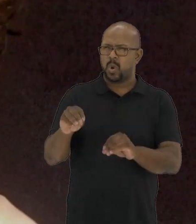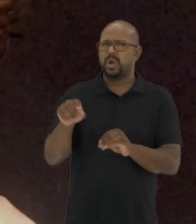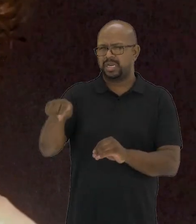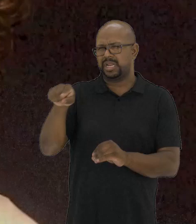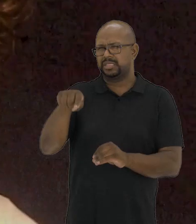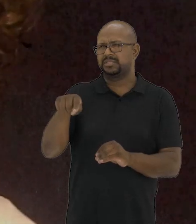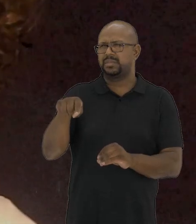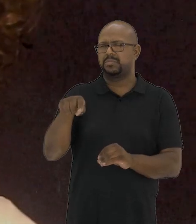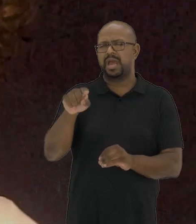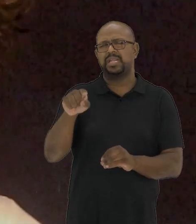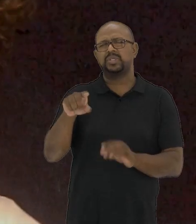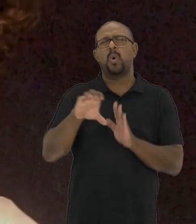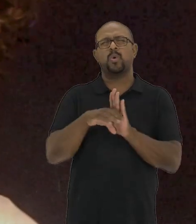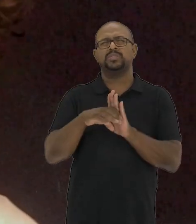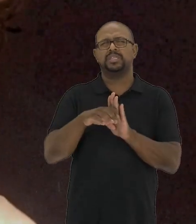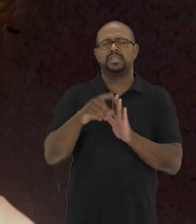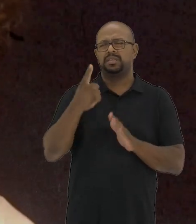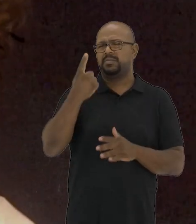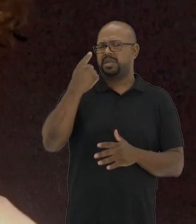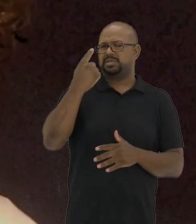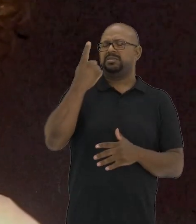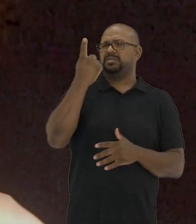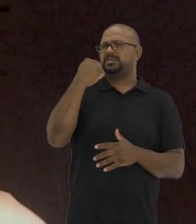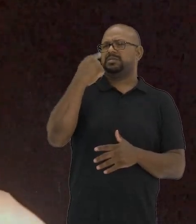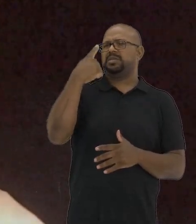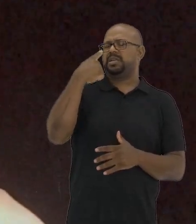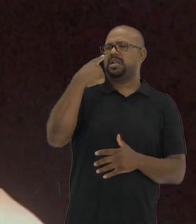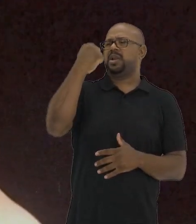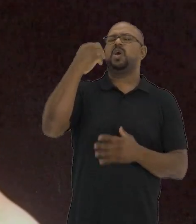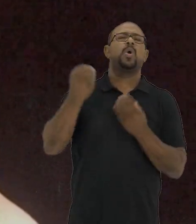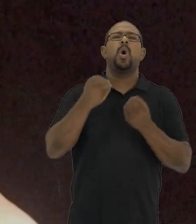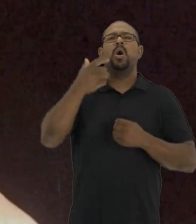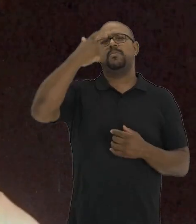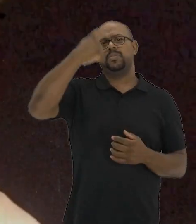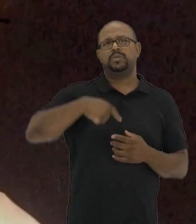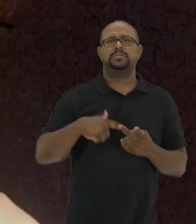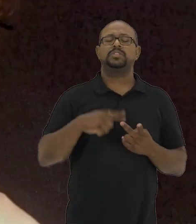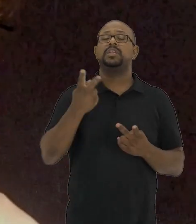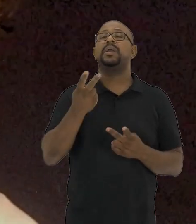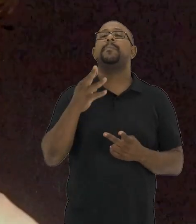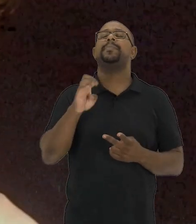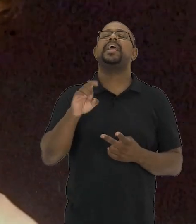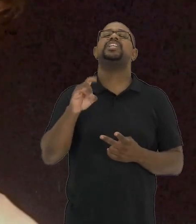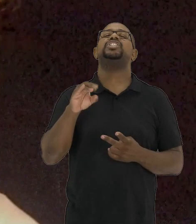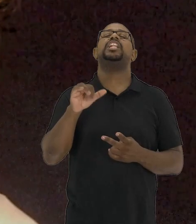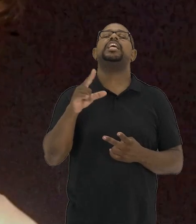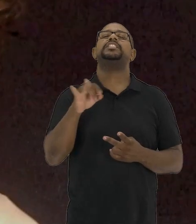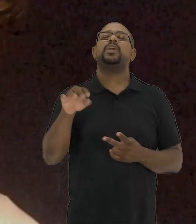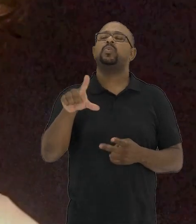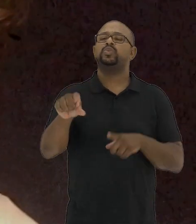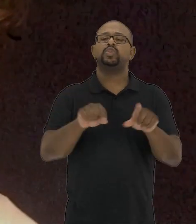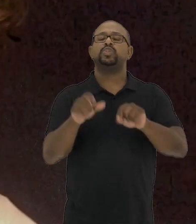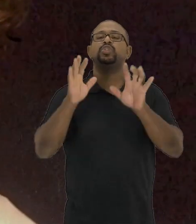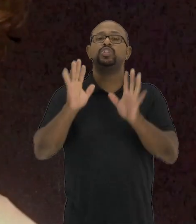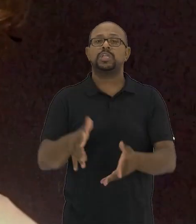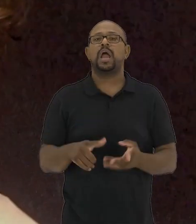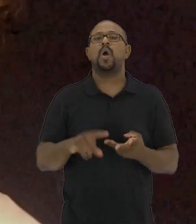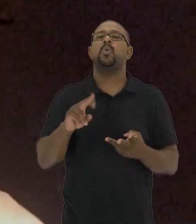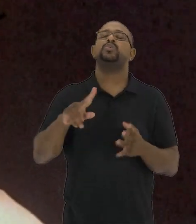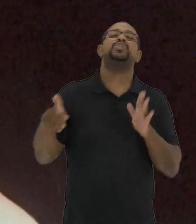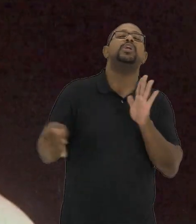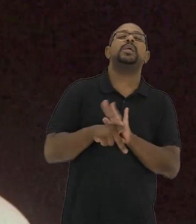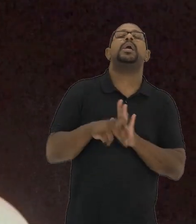depositamos nesse conceito um lugar de eleição? Será que depositamos nesse conceito um lugar de predileção